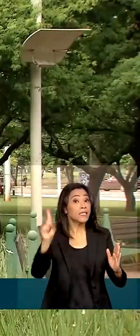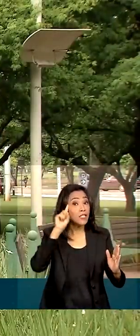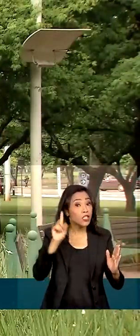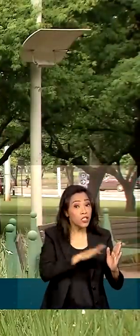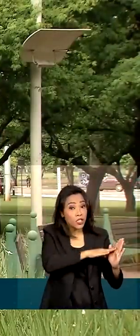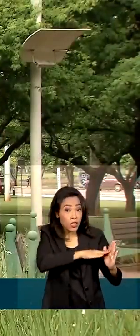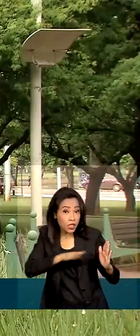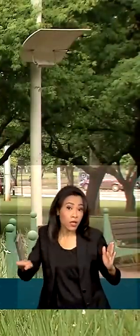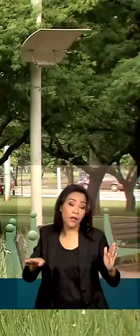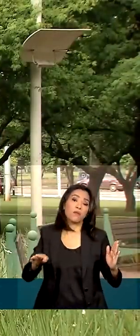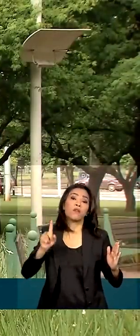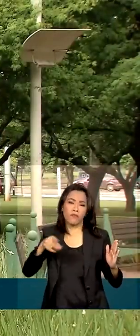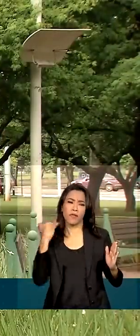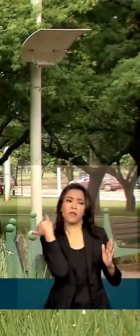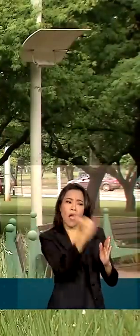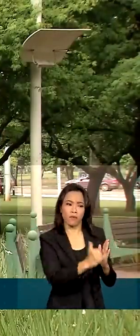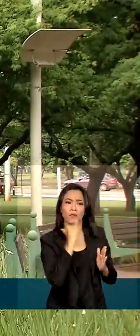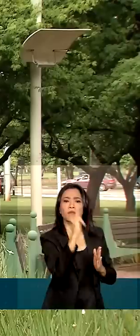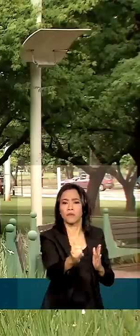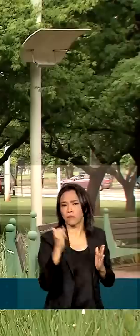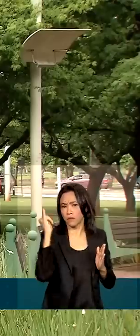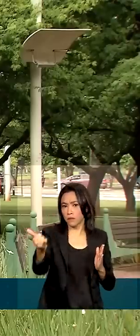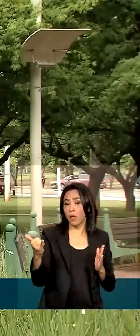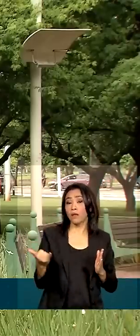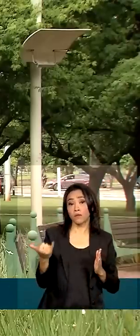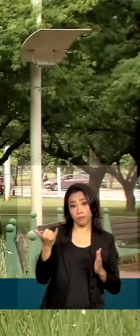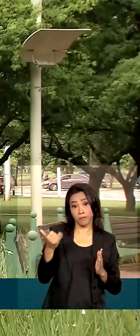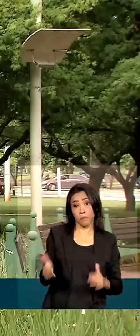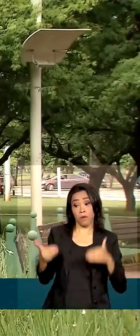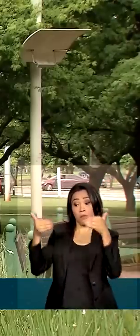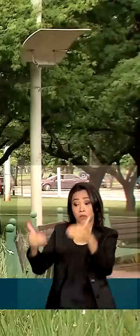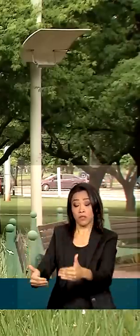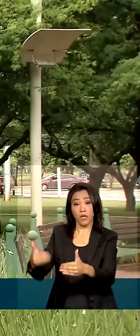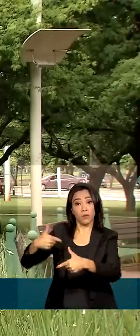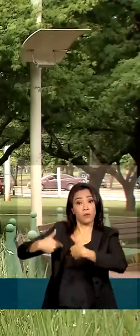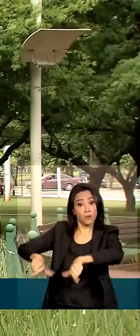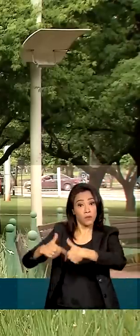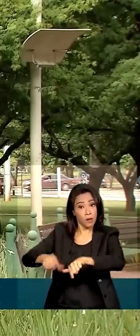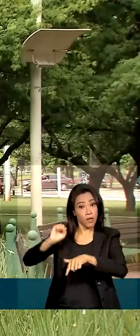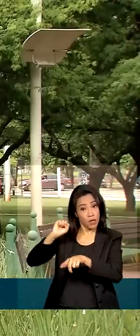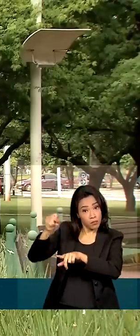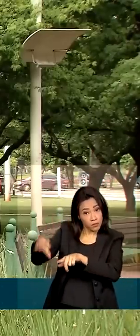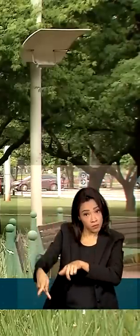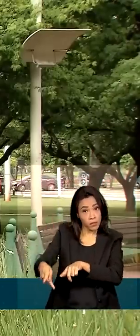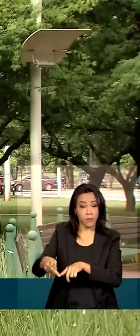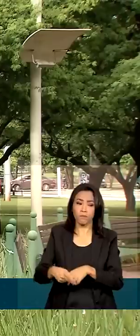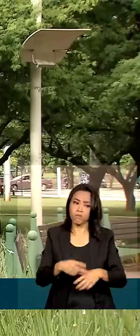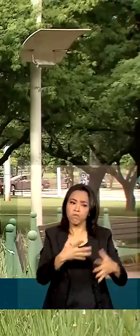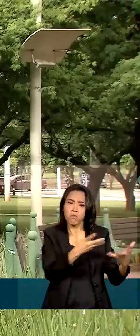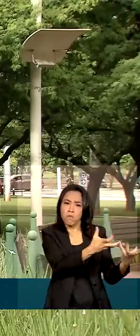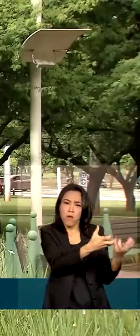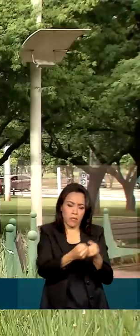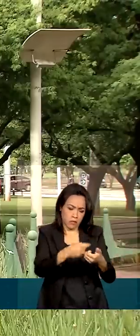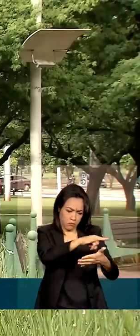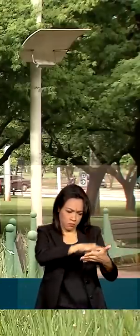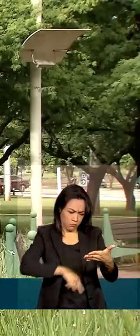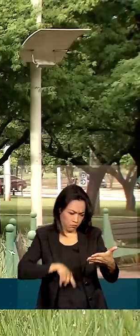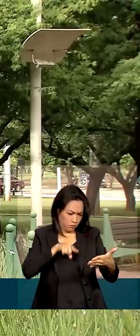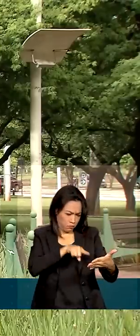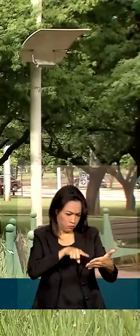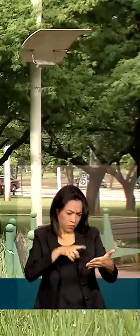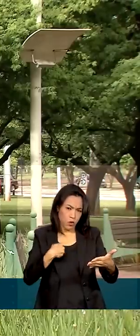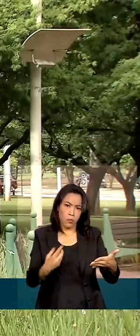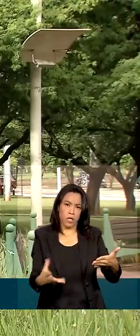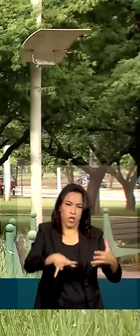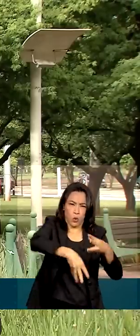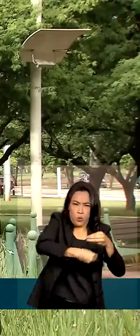comunicados diretamente pelo Ministério do Trabalho e Previdência. Não serão aceitos recursos sobre critérios de inclusão,